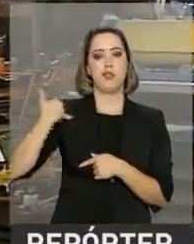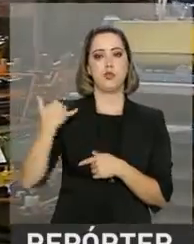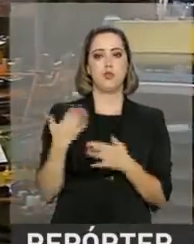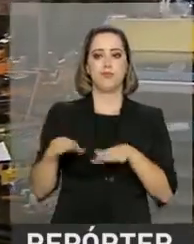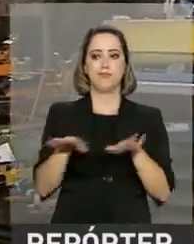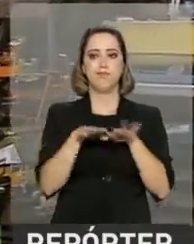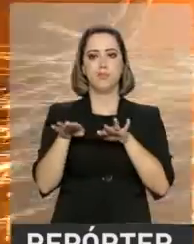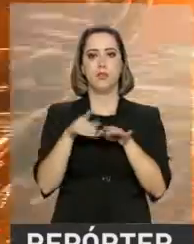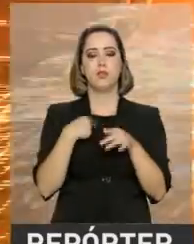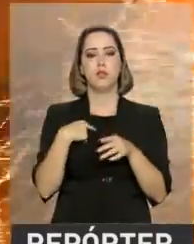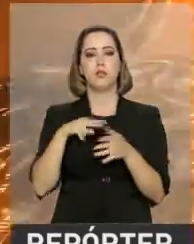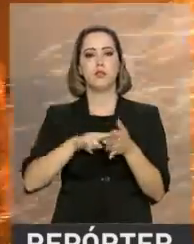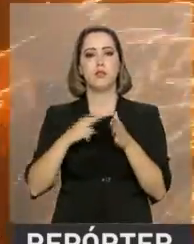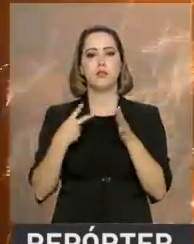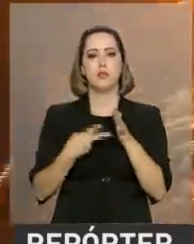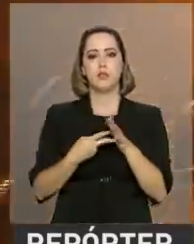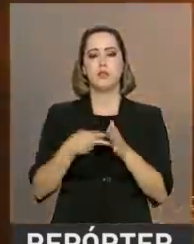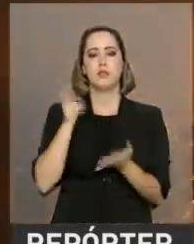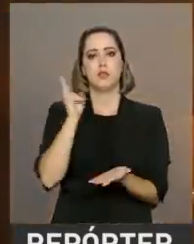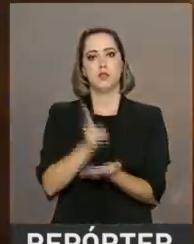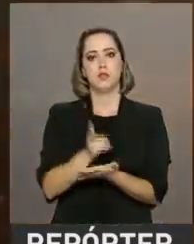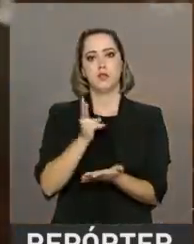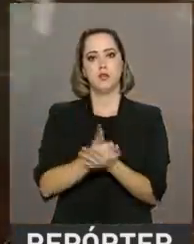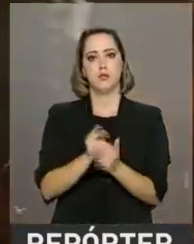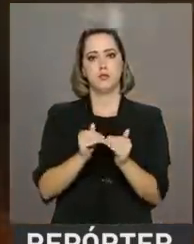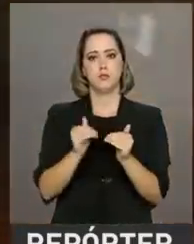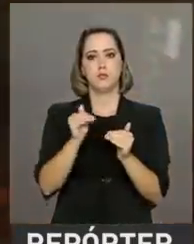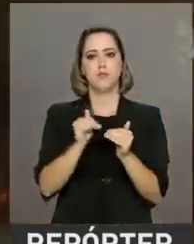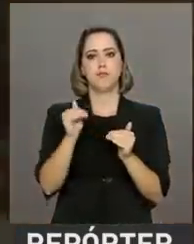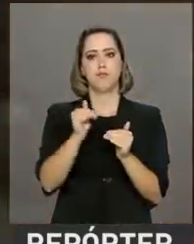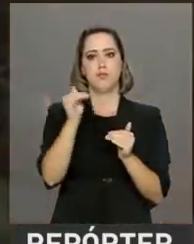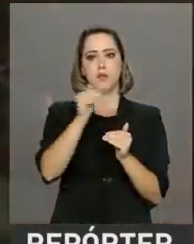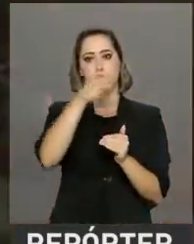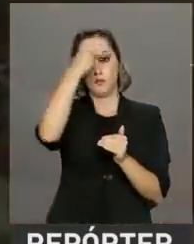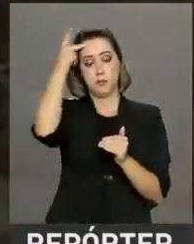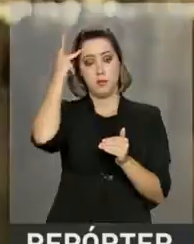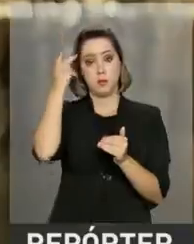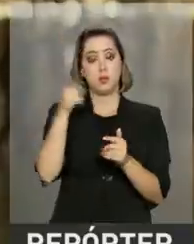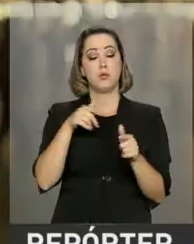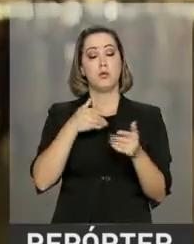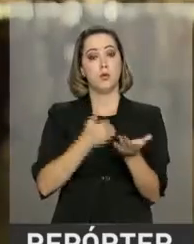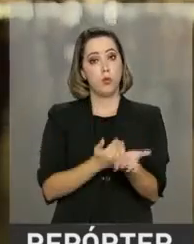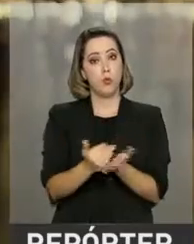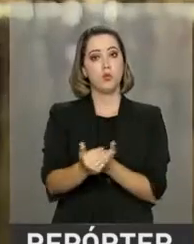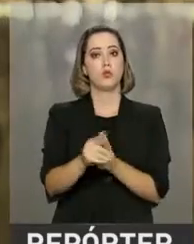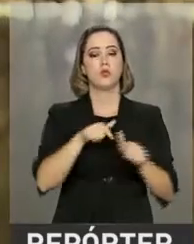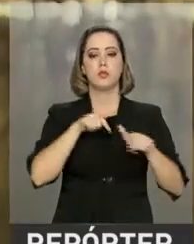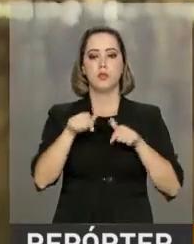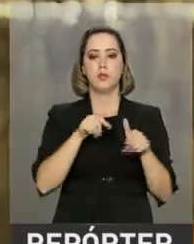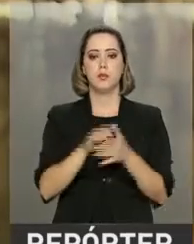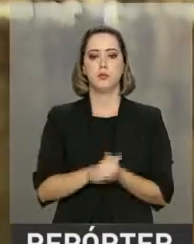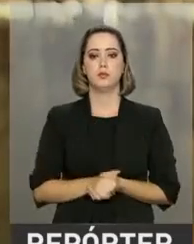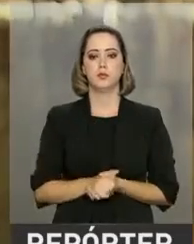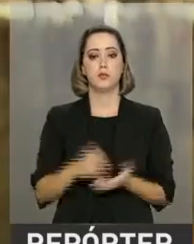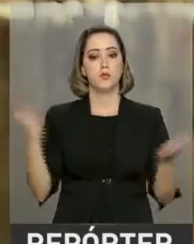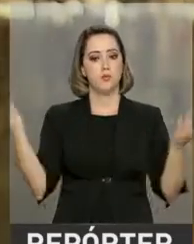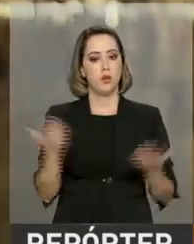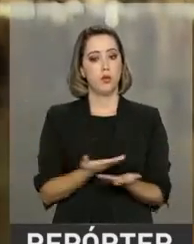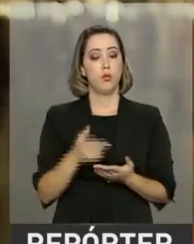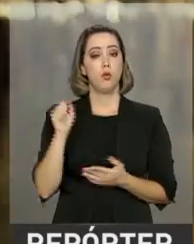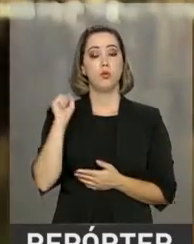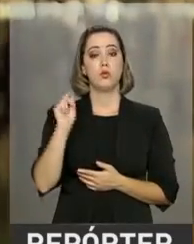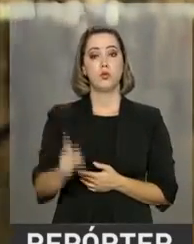significa que o aposentado tenha os mesmos reajustes de quem está trabalhando. A atual Previdência Social do Brasil